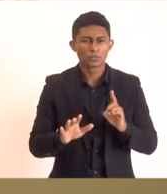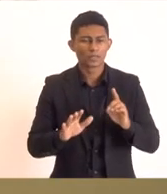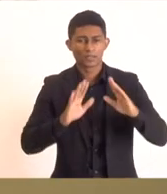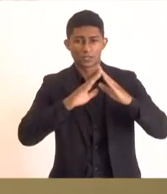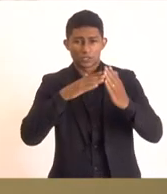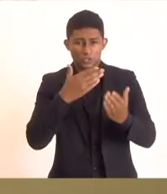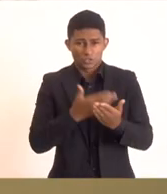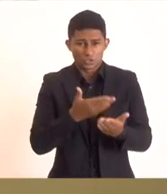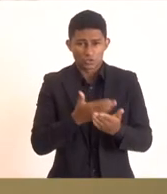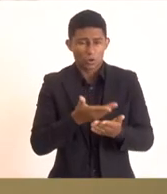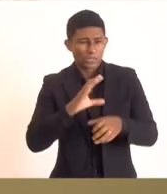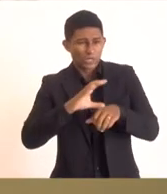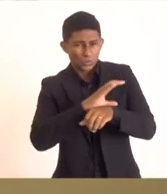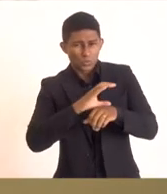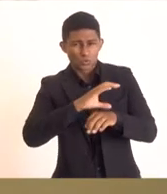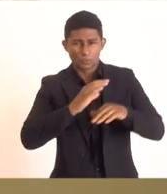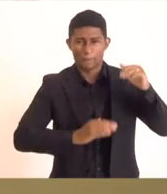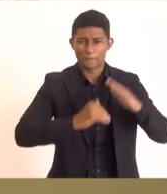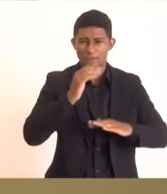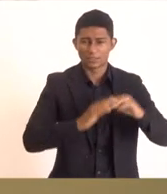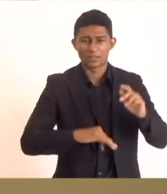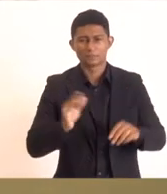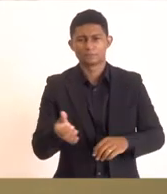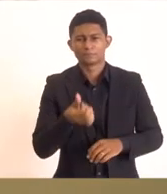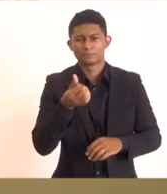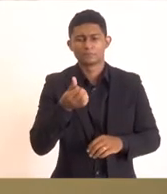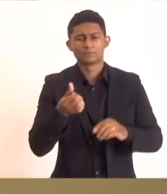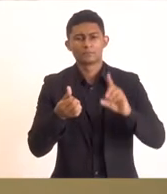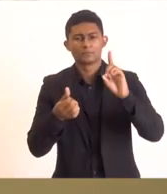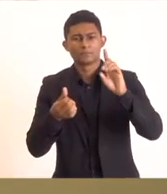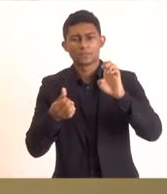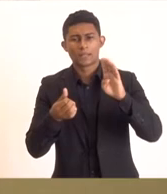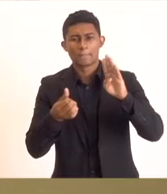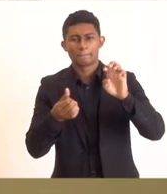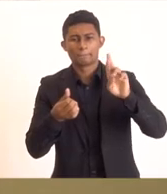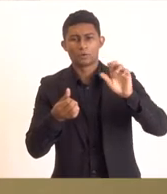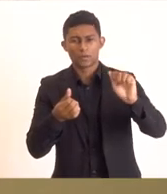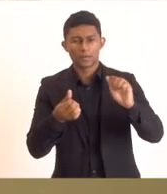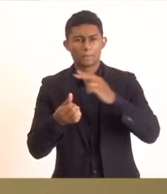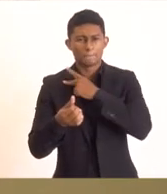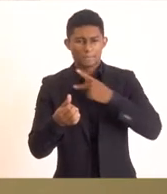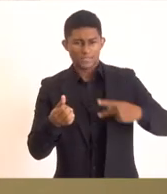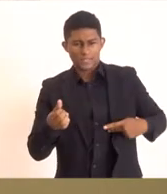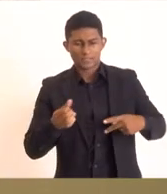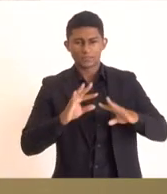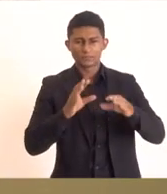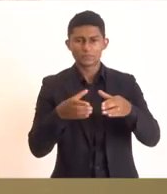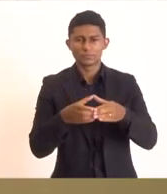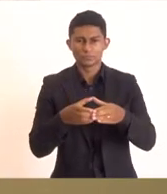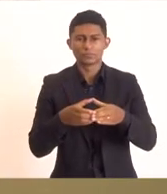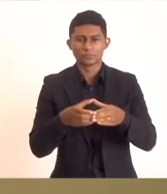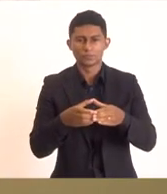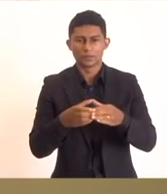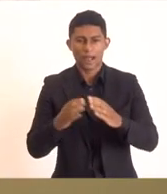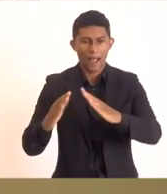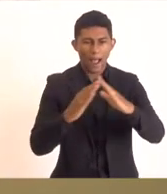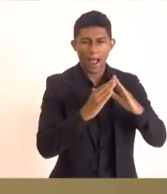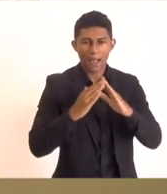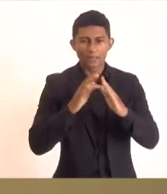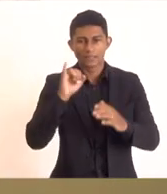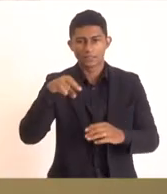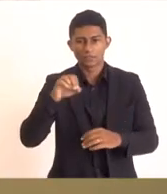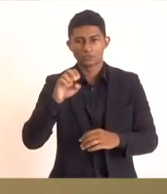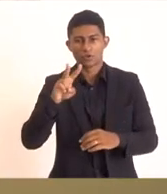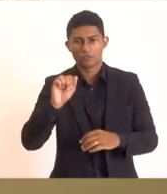Escola Técnica de Curso Profissionalizante, Débora de Paula Santos, presidente da Associação dos Moradores do Inova,